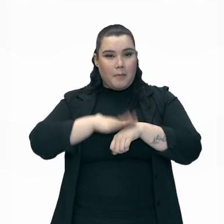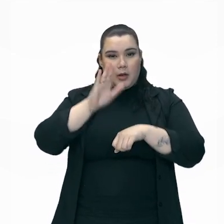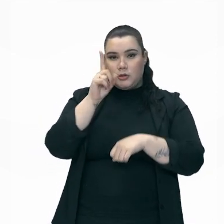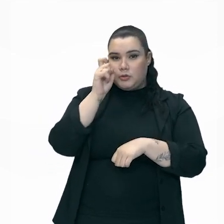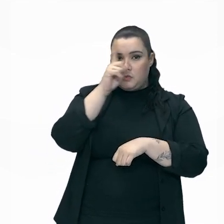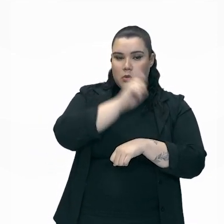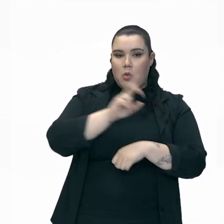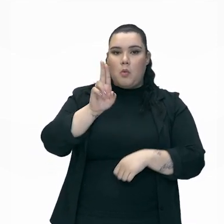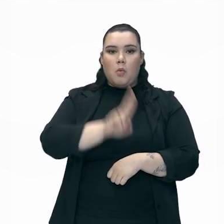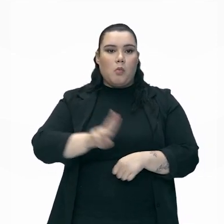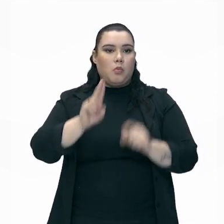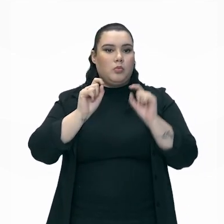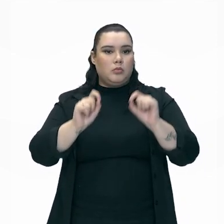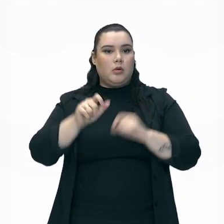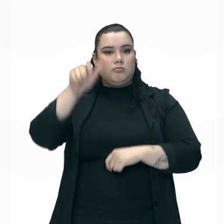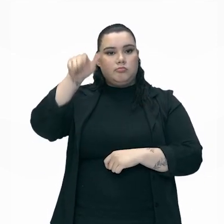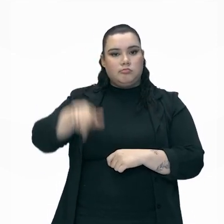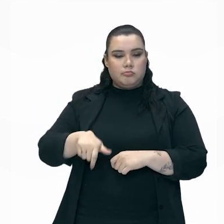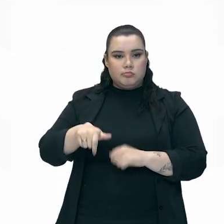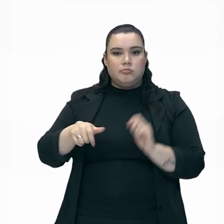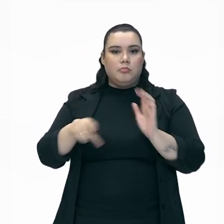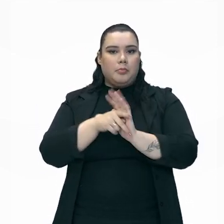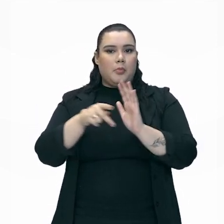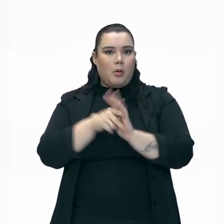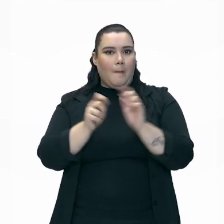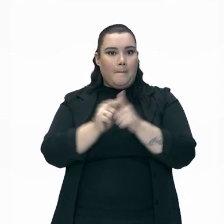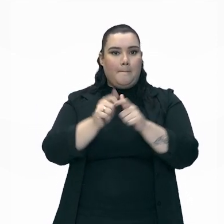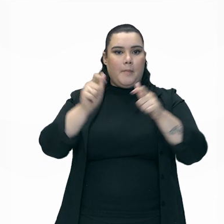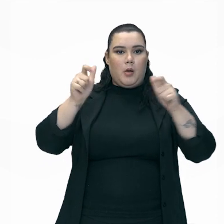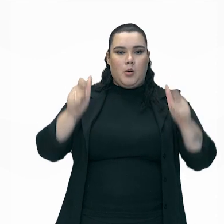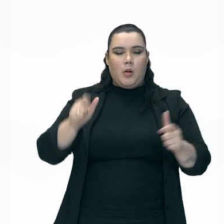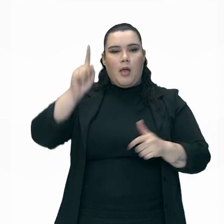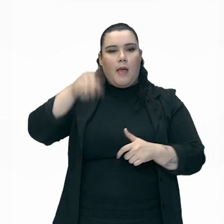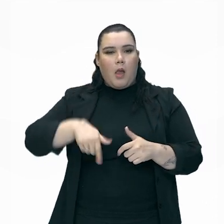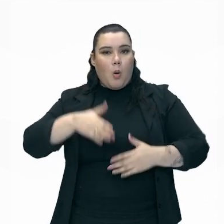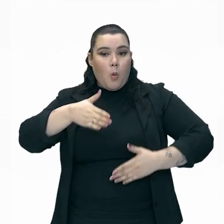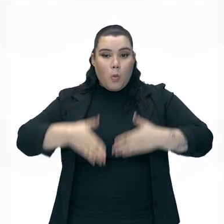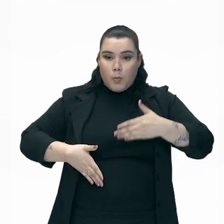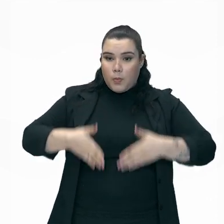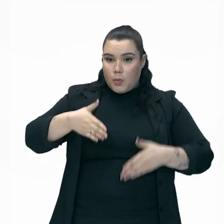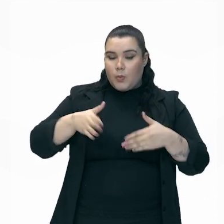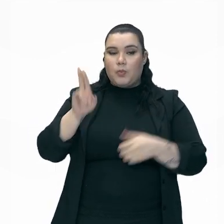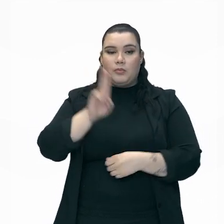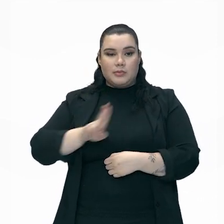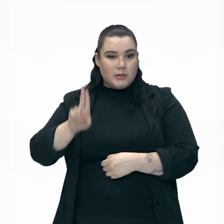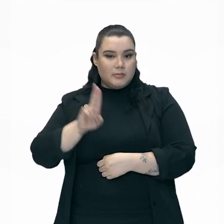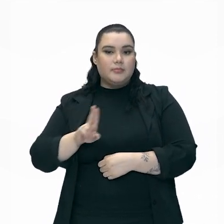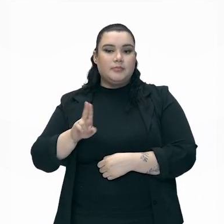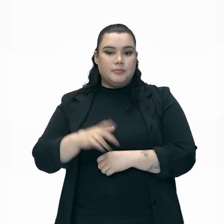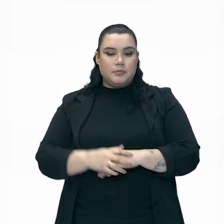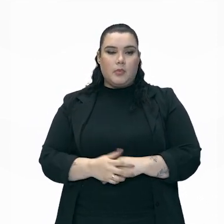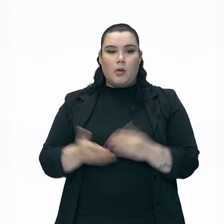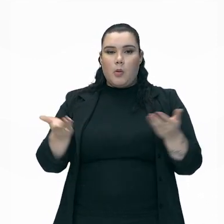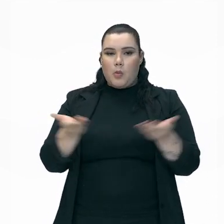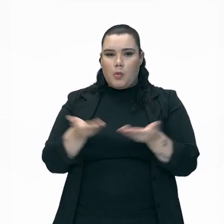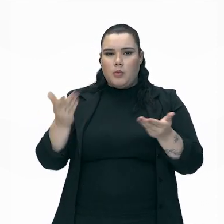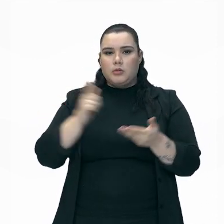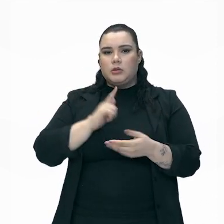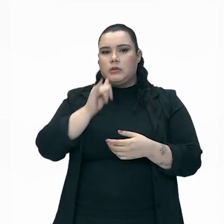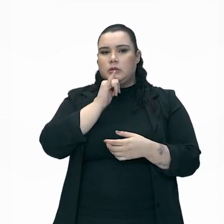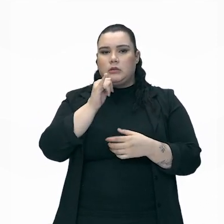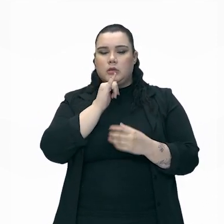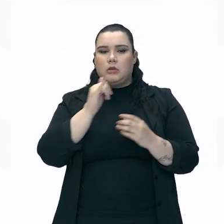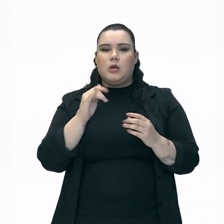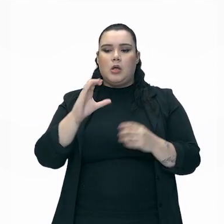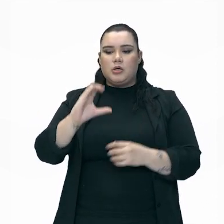elas estão sendo feitas de maneira cada vez maior por máquinas, né, hoje em dia, pessoal, com coisas como chat e